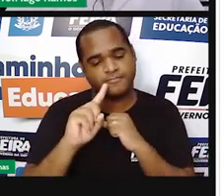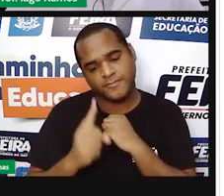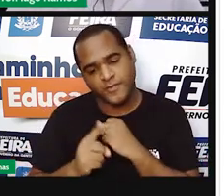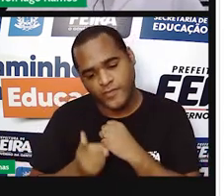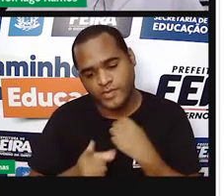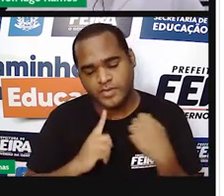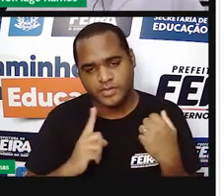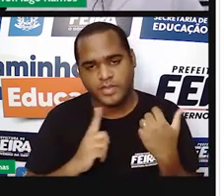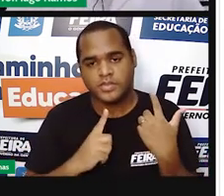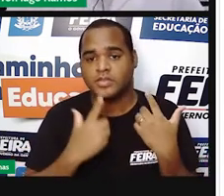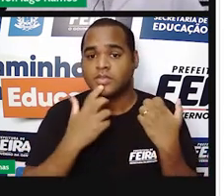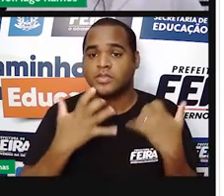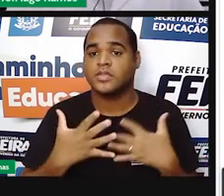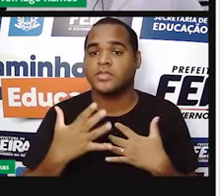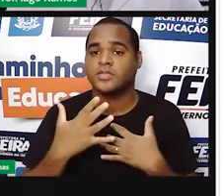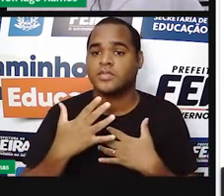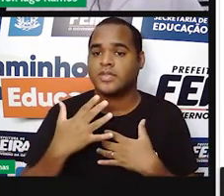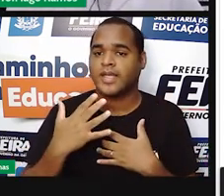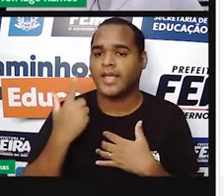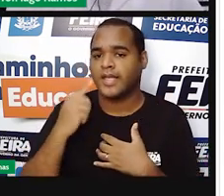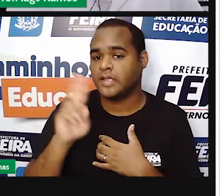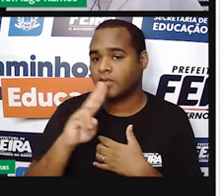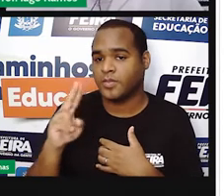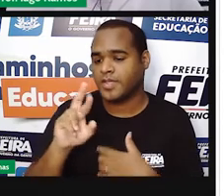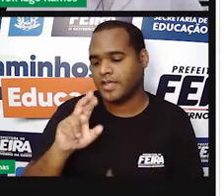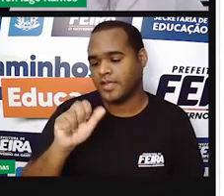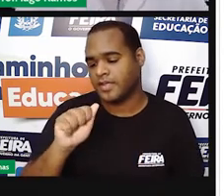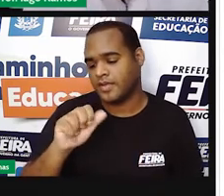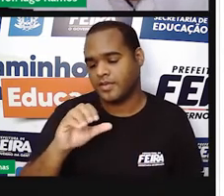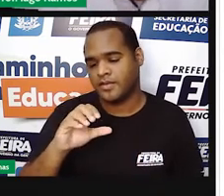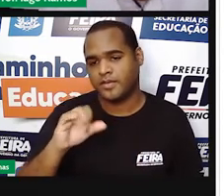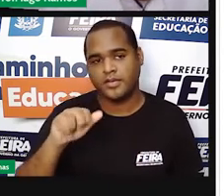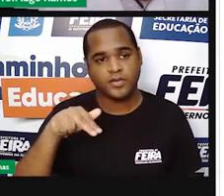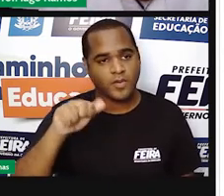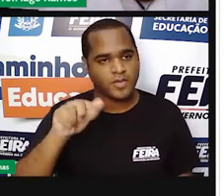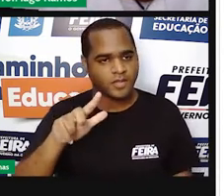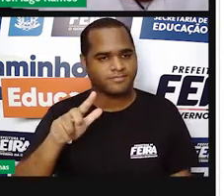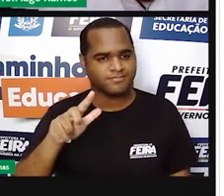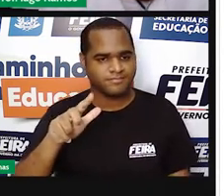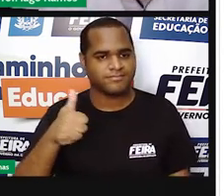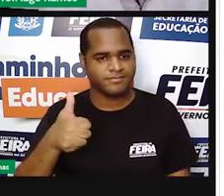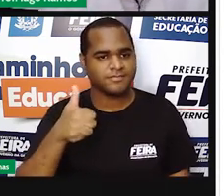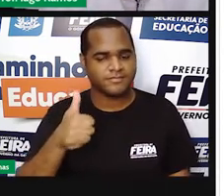são chamados de números racionais. Vamos colocar isso. Olha só.